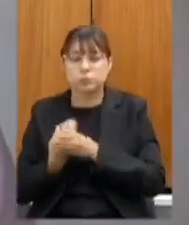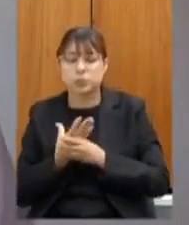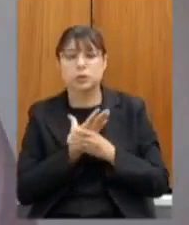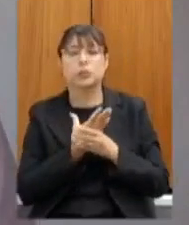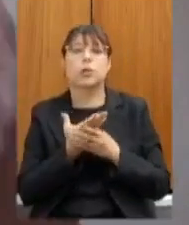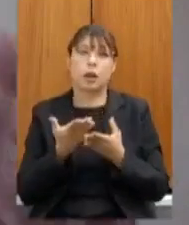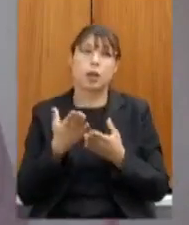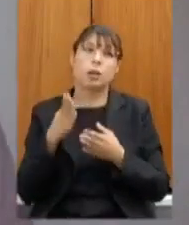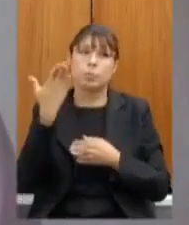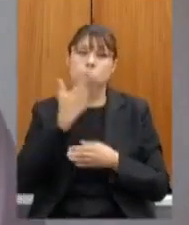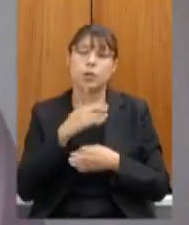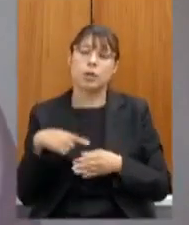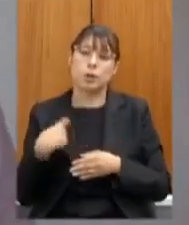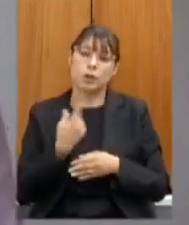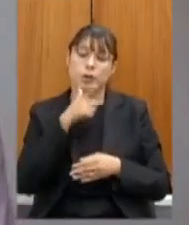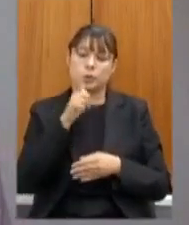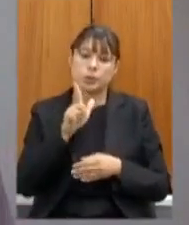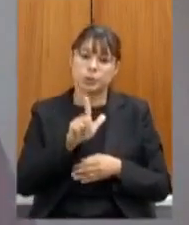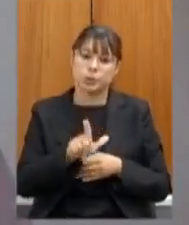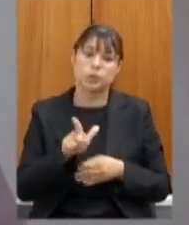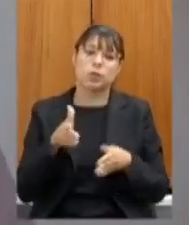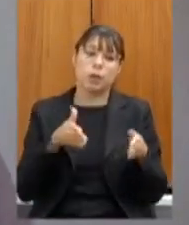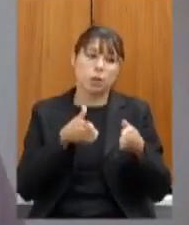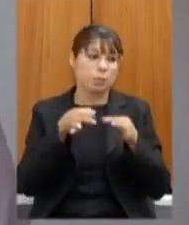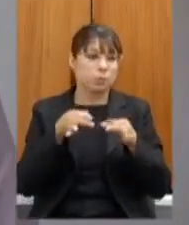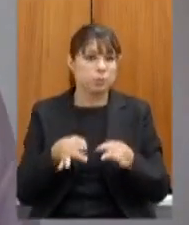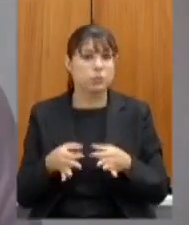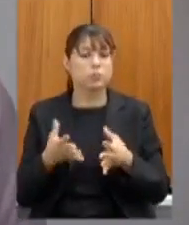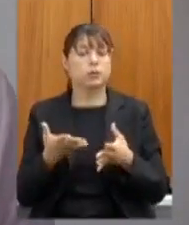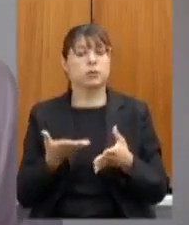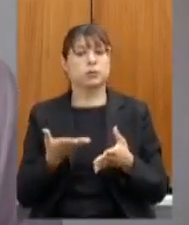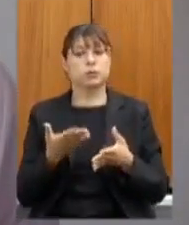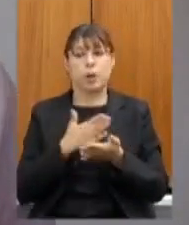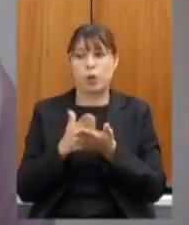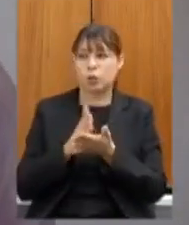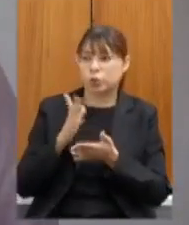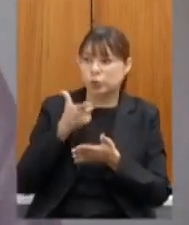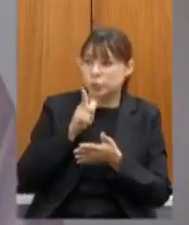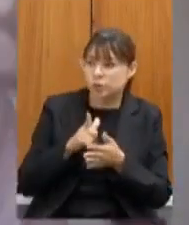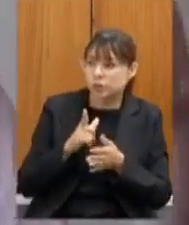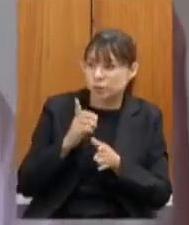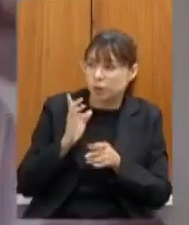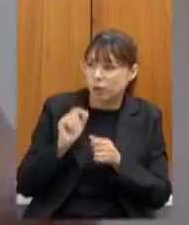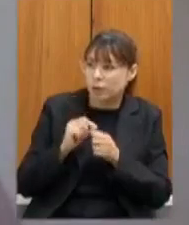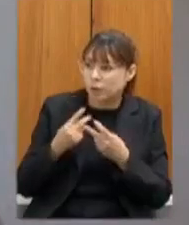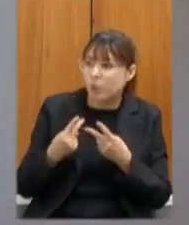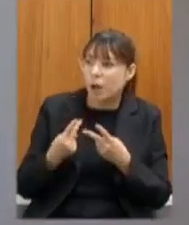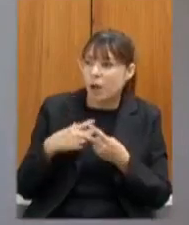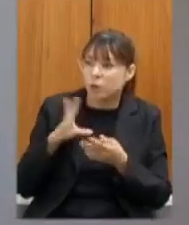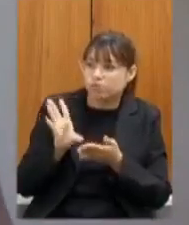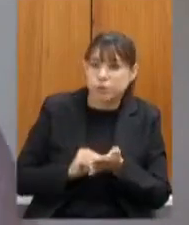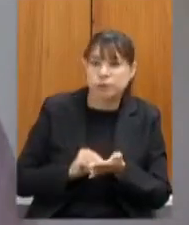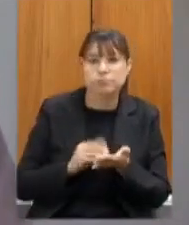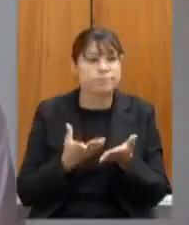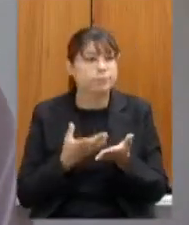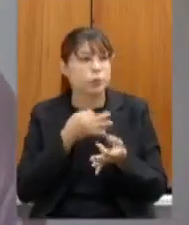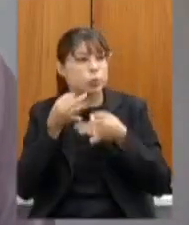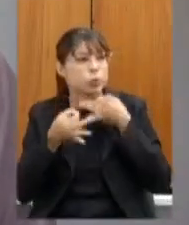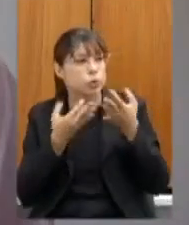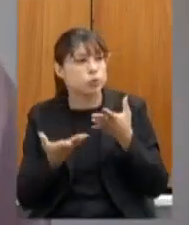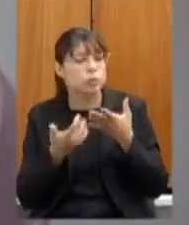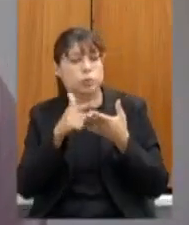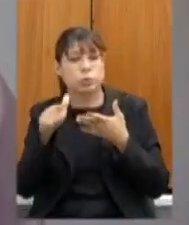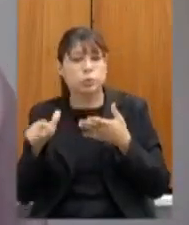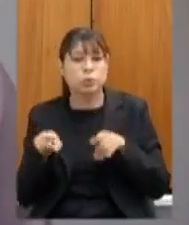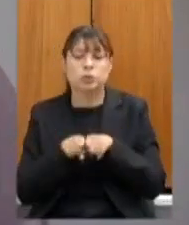que a gente está num caminho correto aprendendo com aqueles que já conseguiram implantar alguma coisa interessante refazendo coisas sugeridas por quem